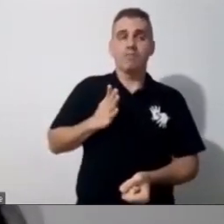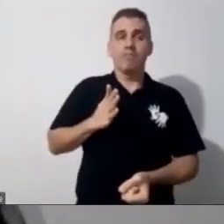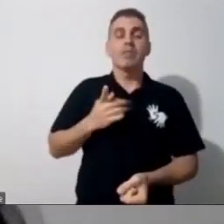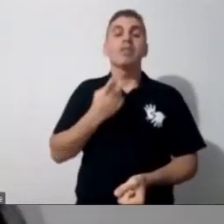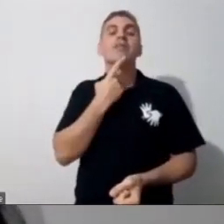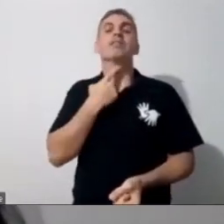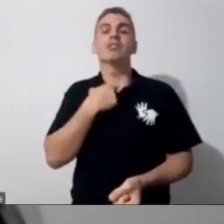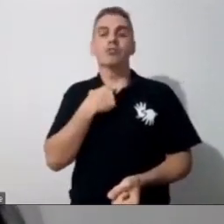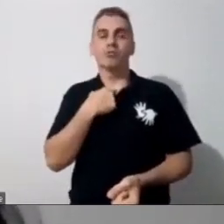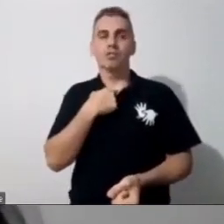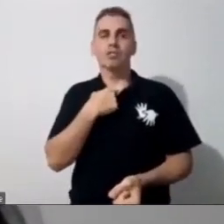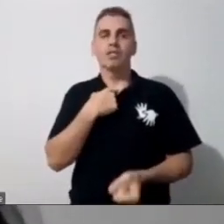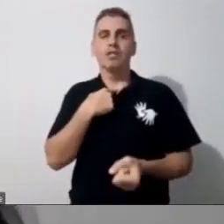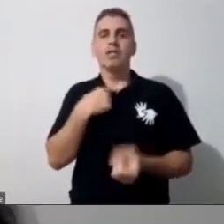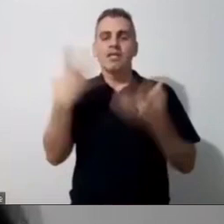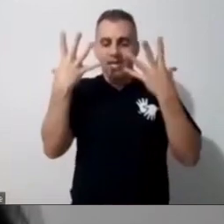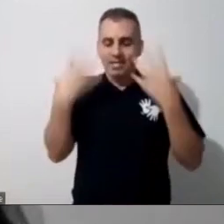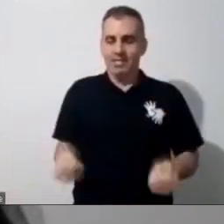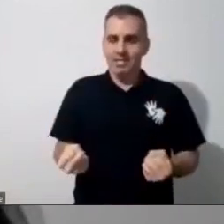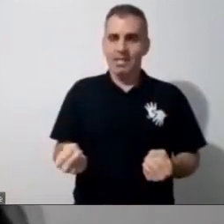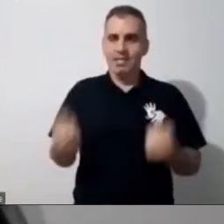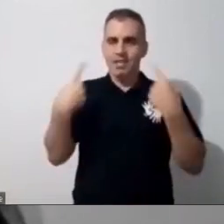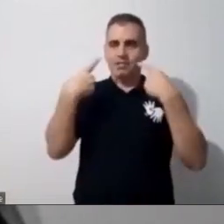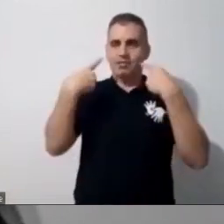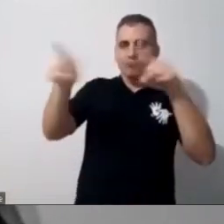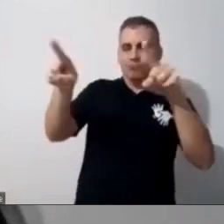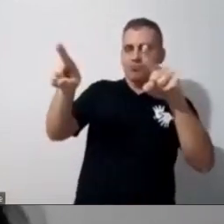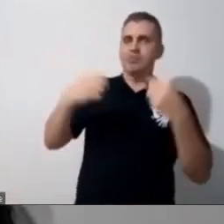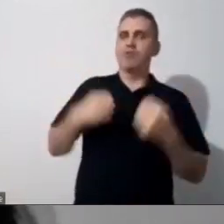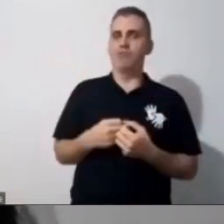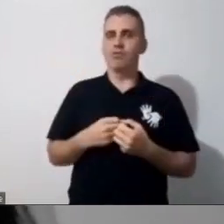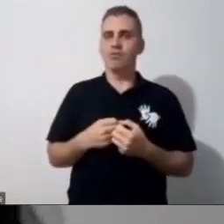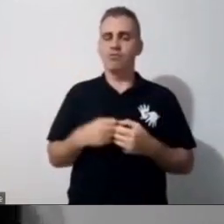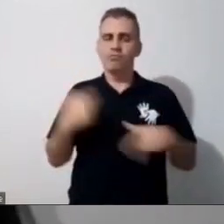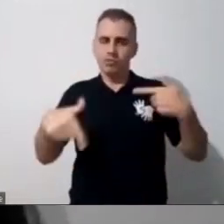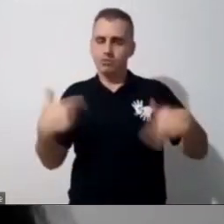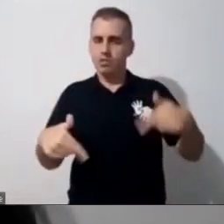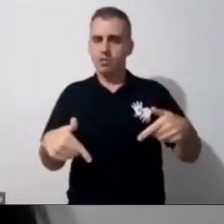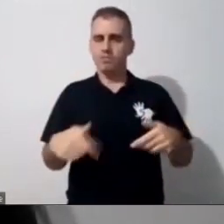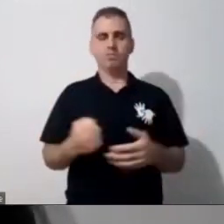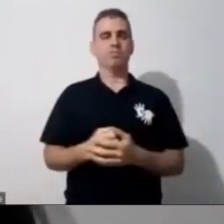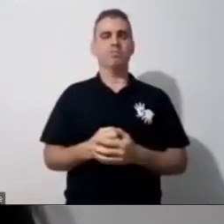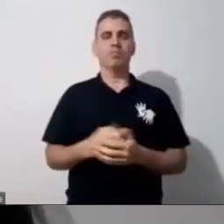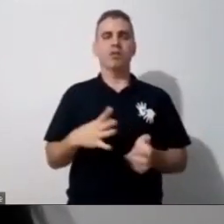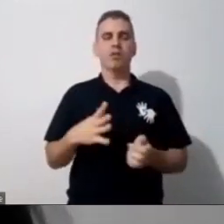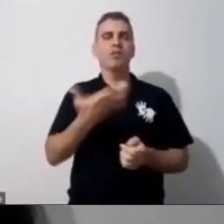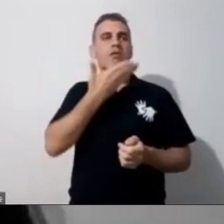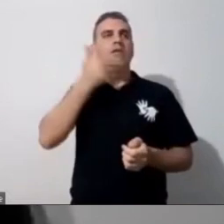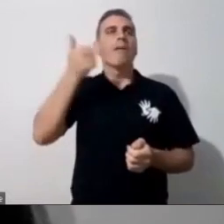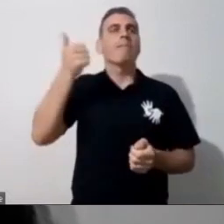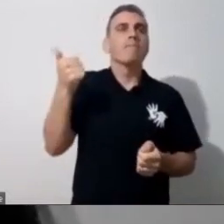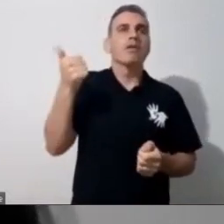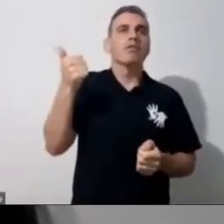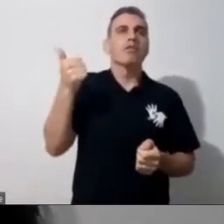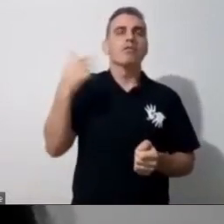o desafio, né, jornada, eu não me tornei ninguém melhor e nem